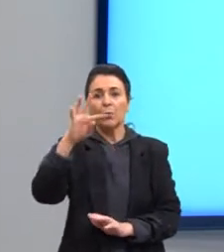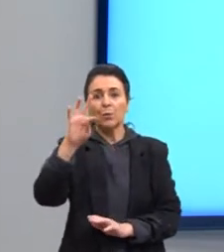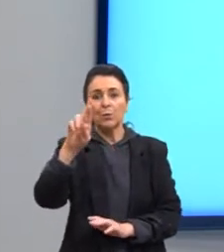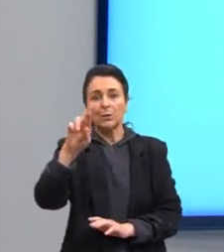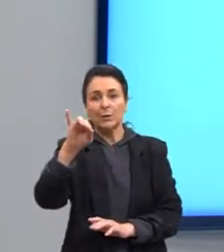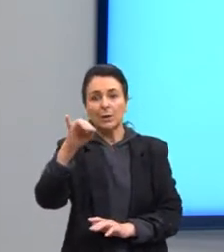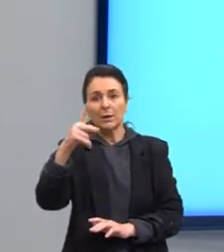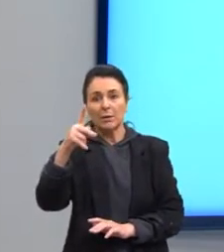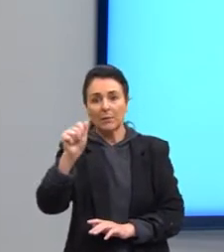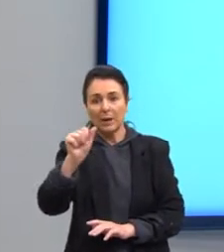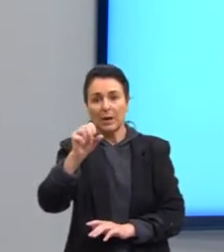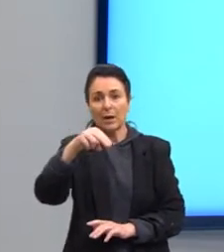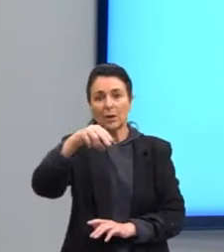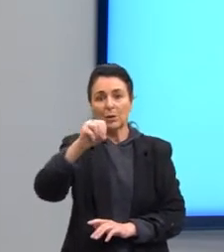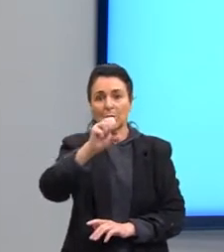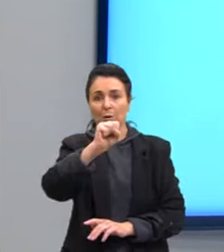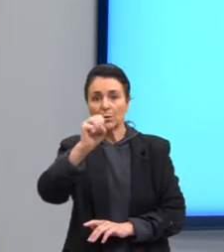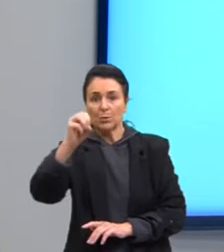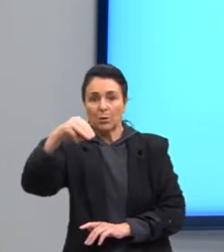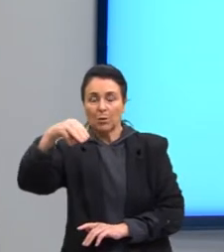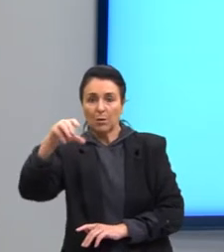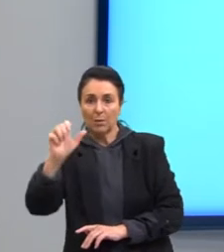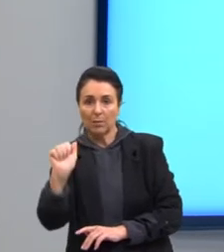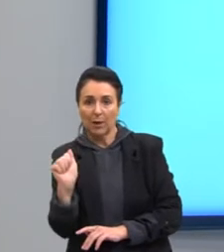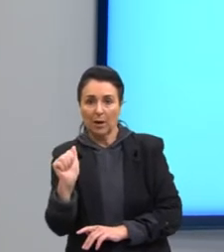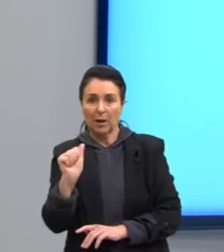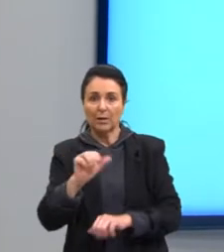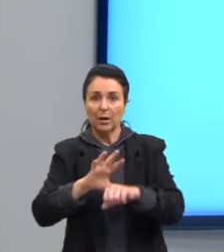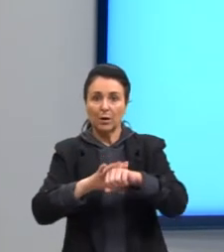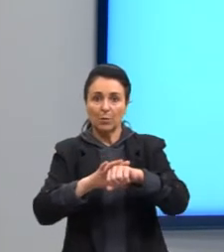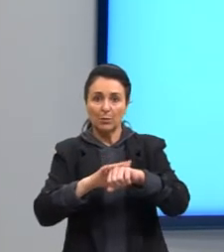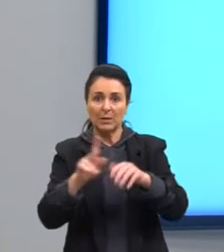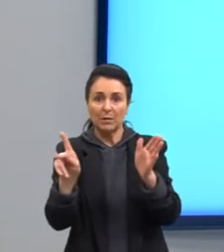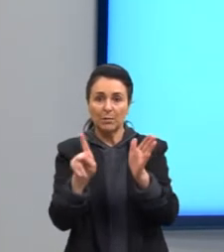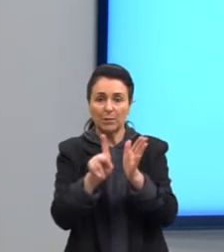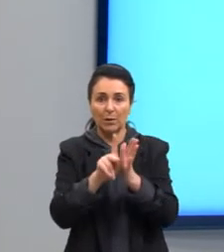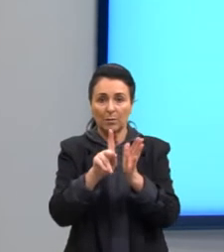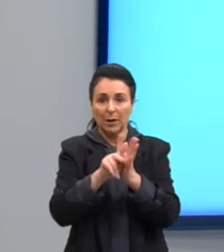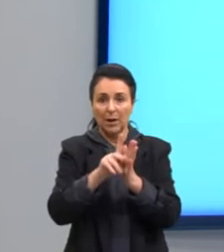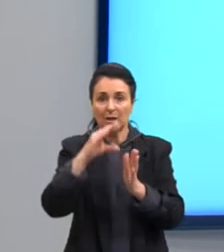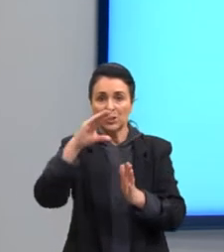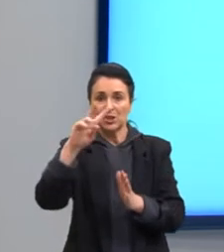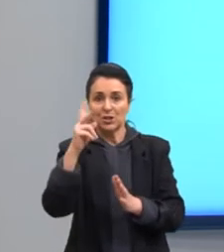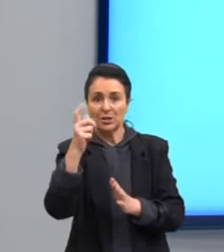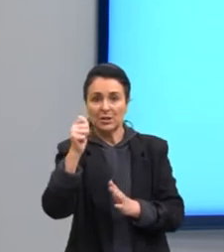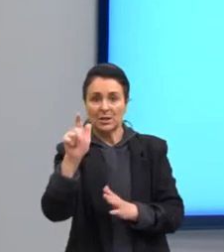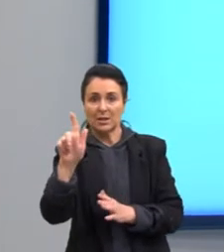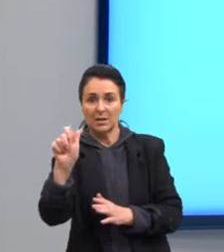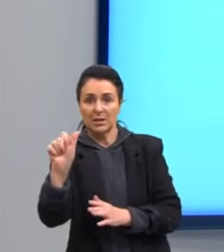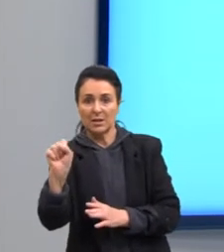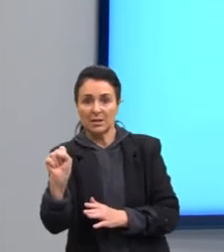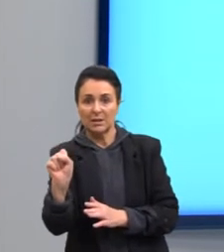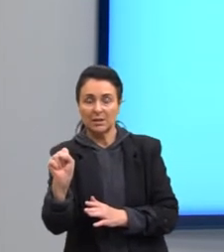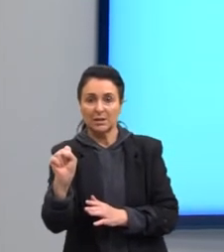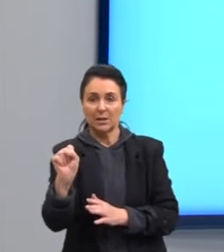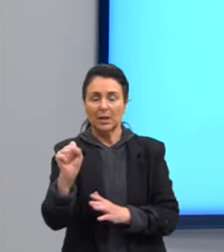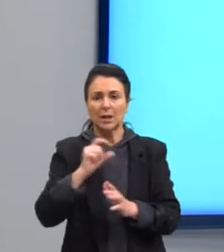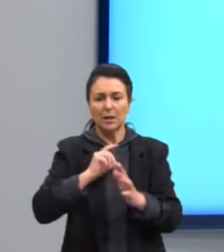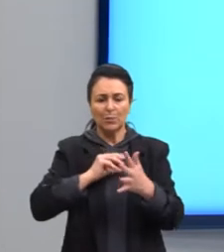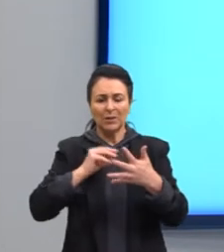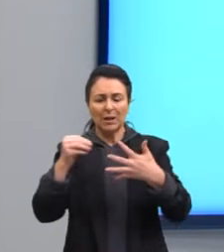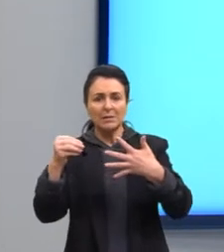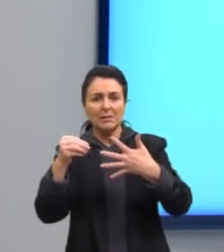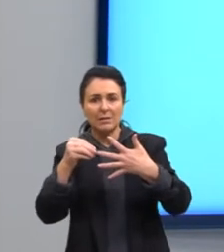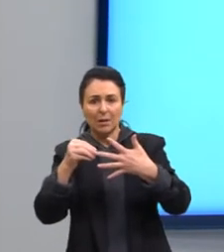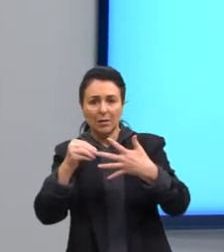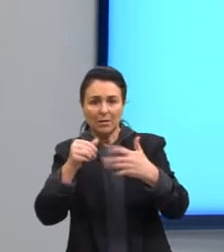cruzi. Tá? É o causador da doença de Chagas. E ali, essas células que estão ao redor dele, são